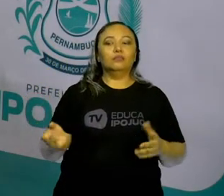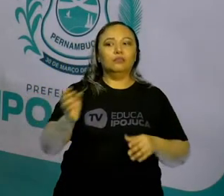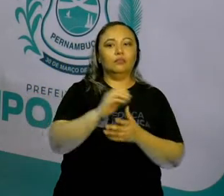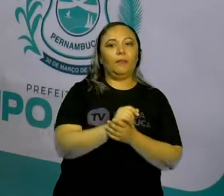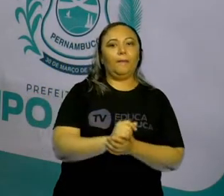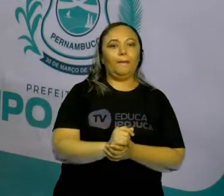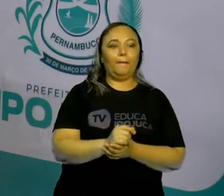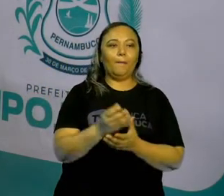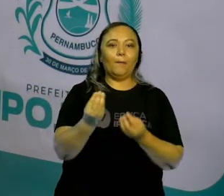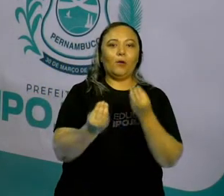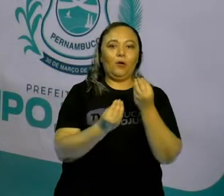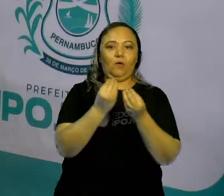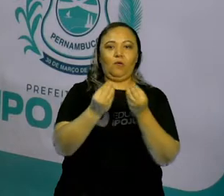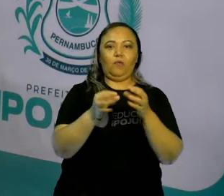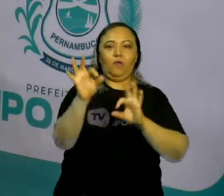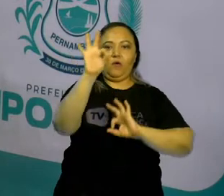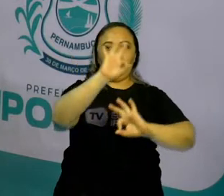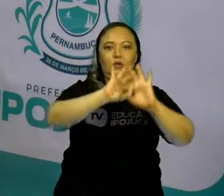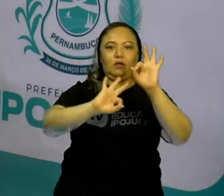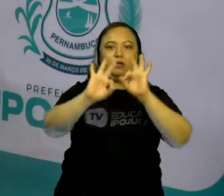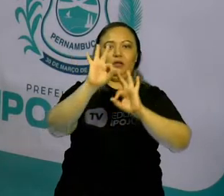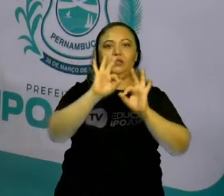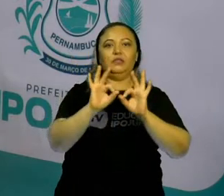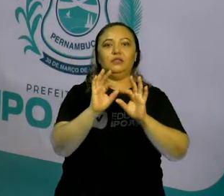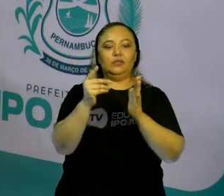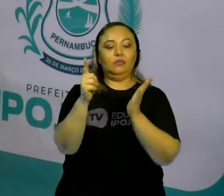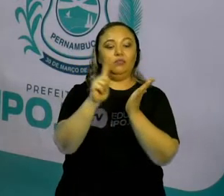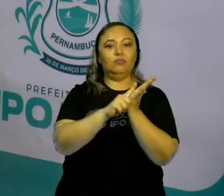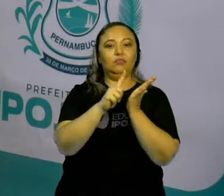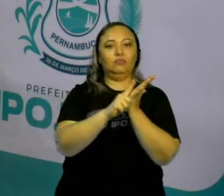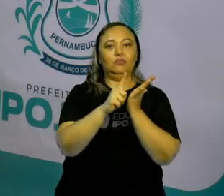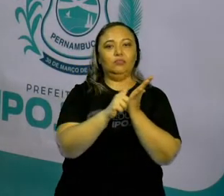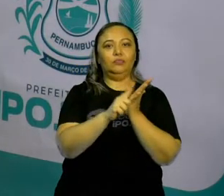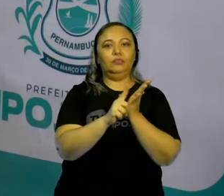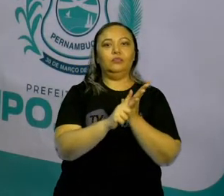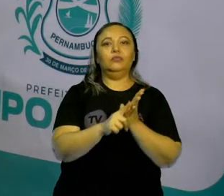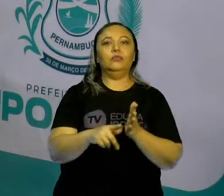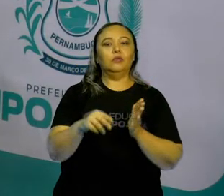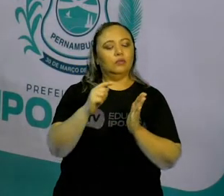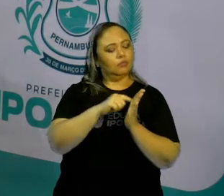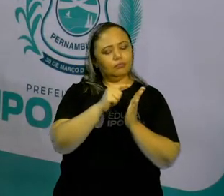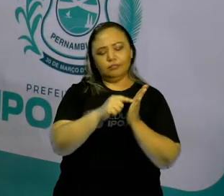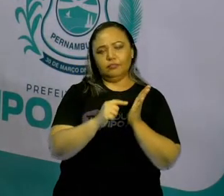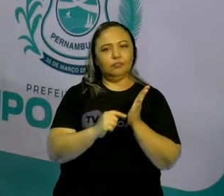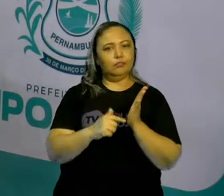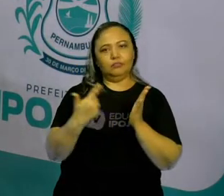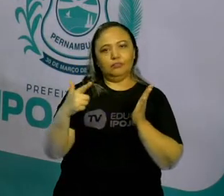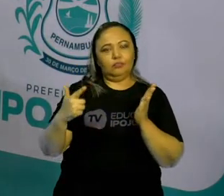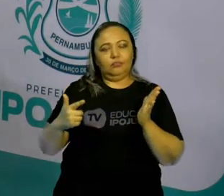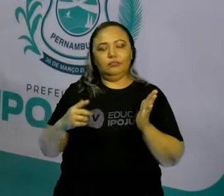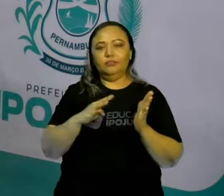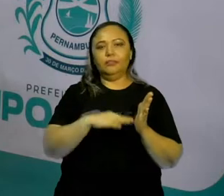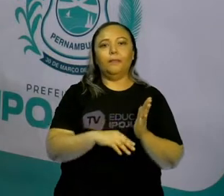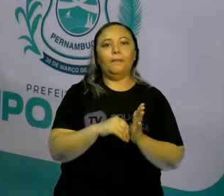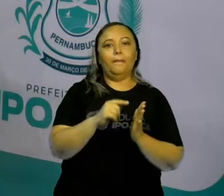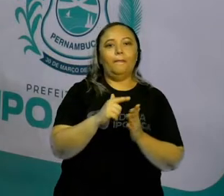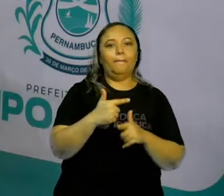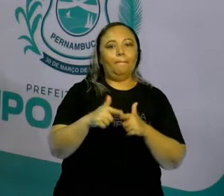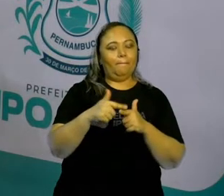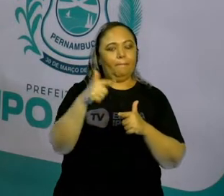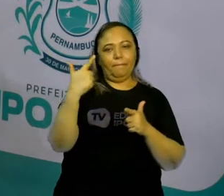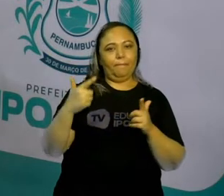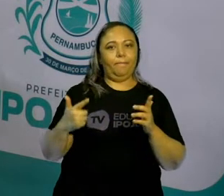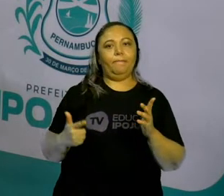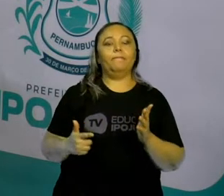ver como organizar isso lá no papel. Se faltar calculadora, se não tiver, pelo menos vai conseguir fazer